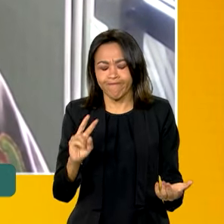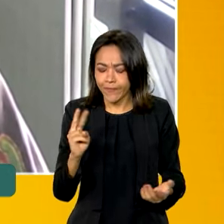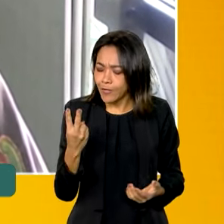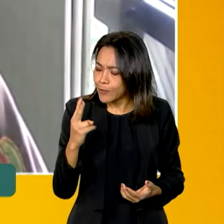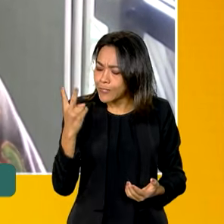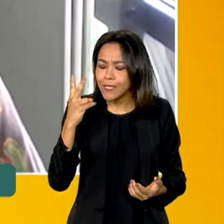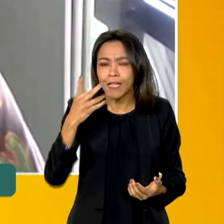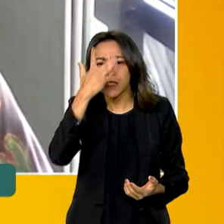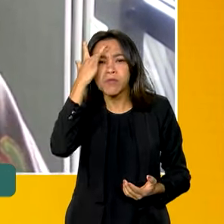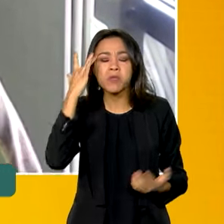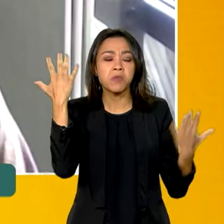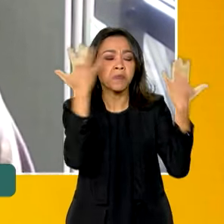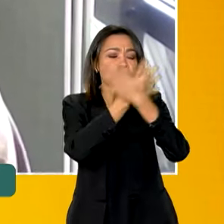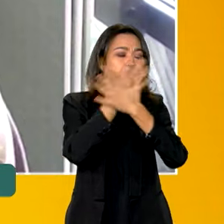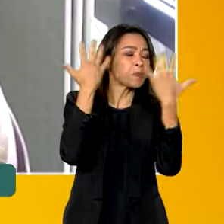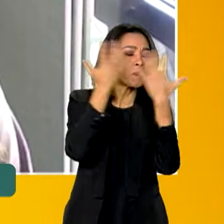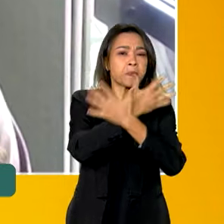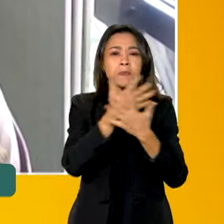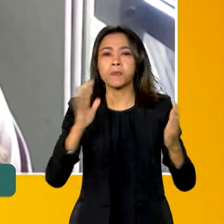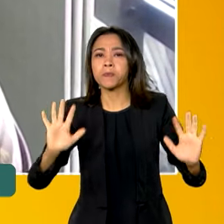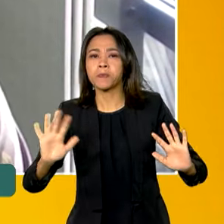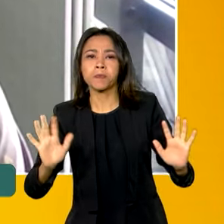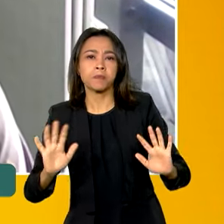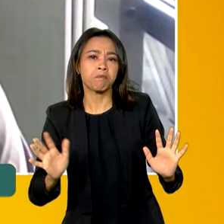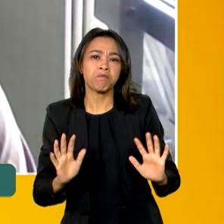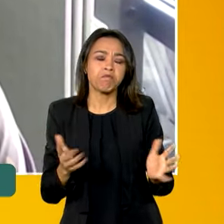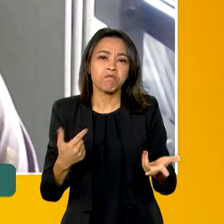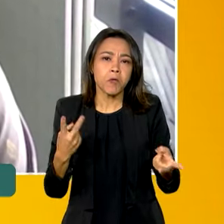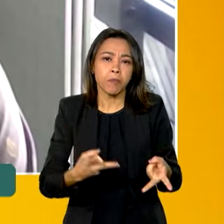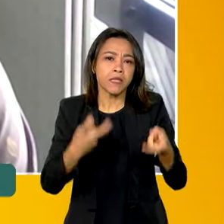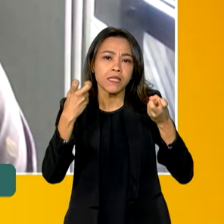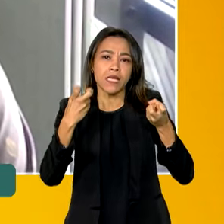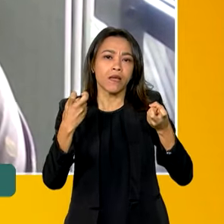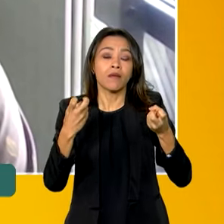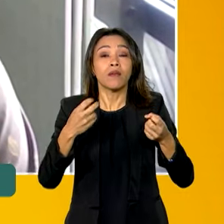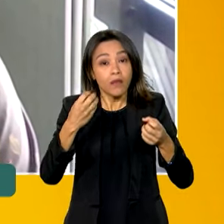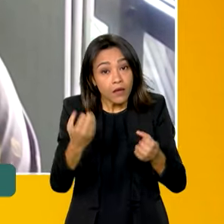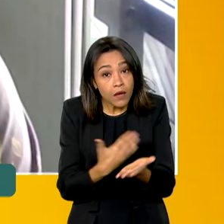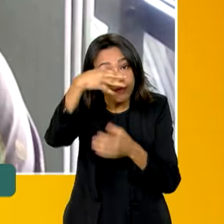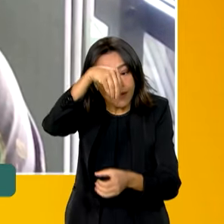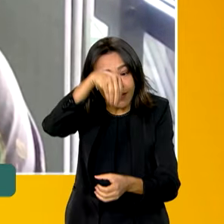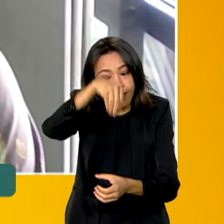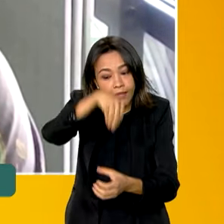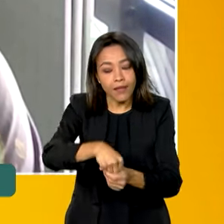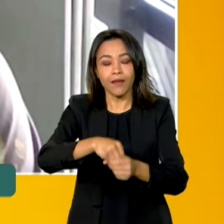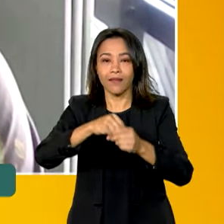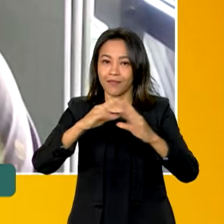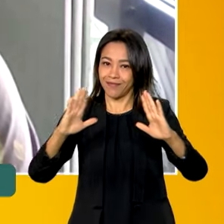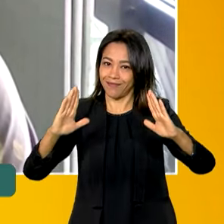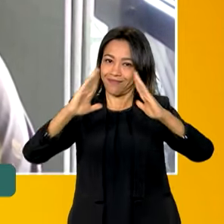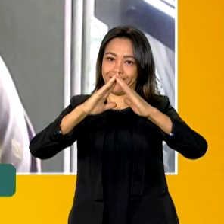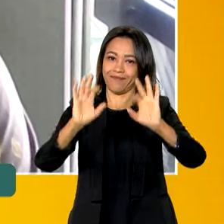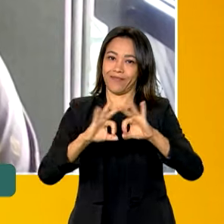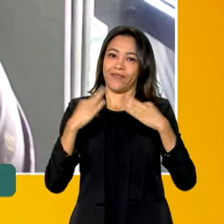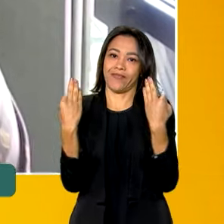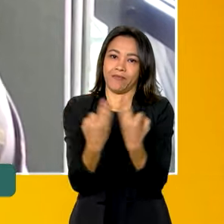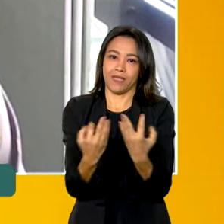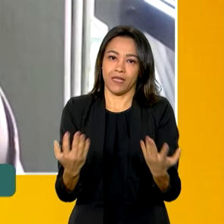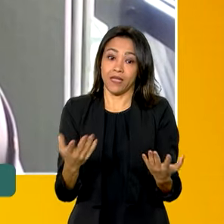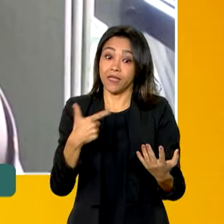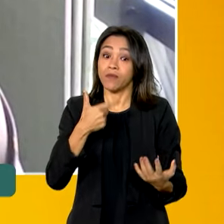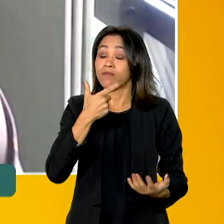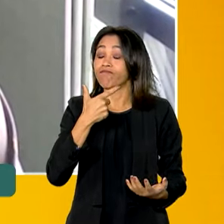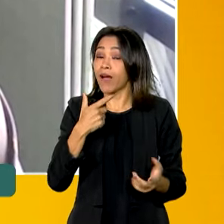invisível, porque ela sempre acontece dentro do lar. E, em geral, os cuidadores